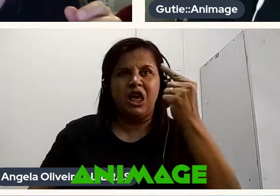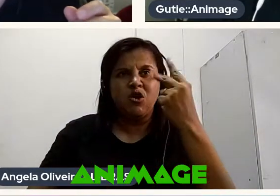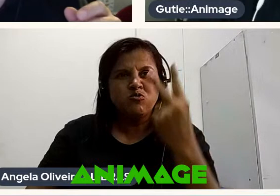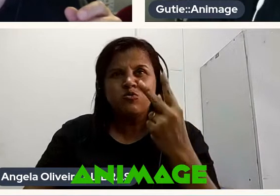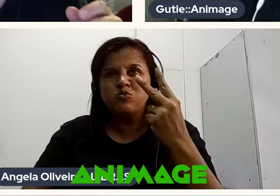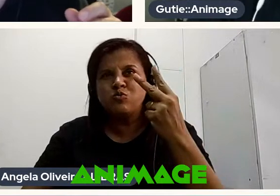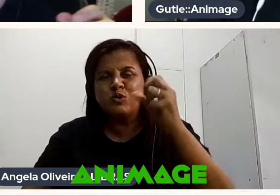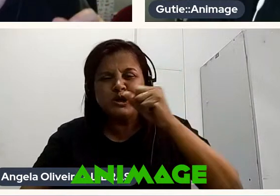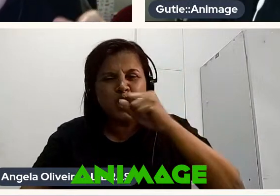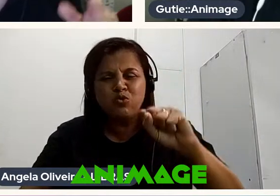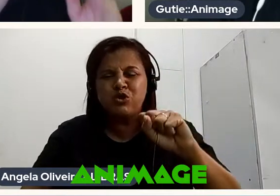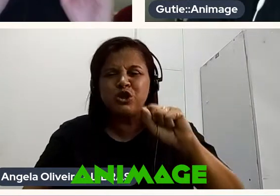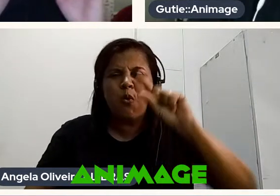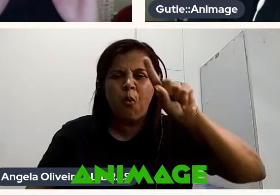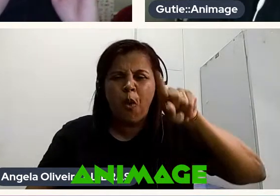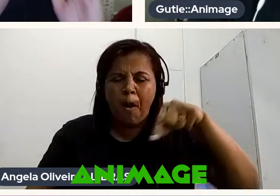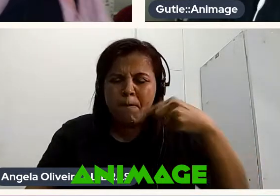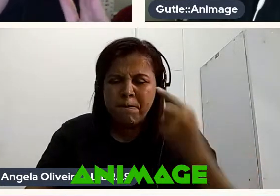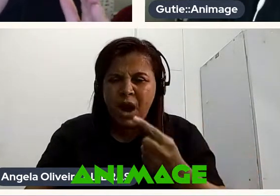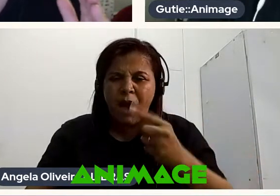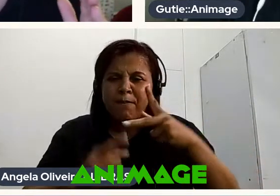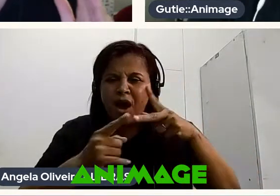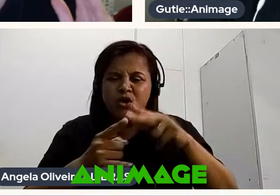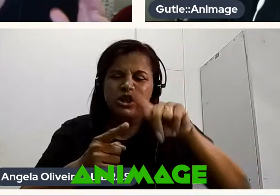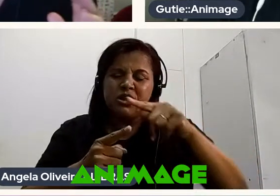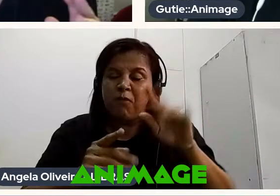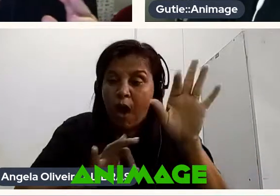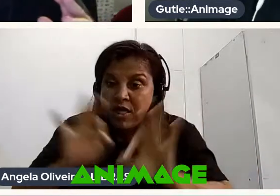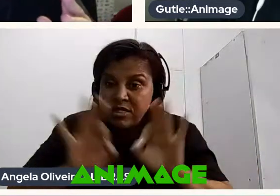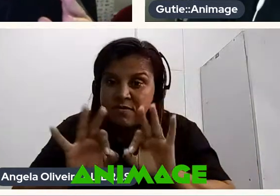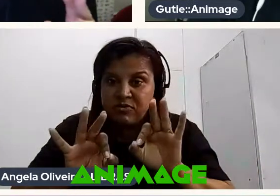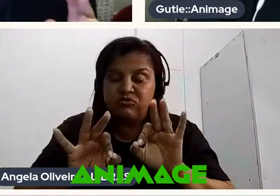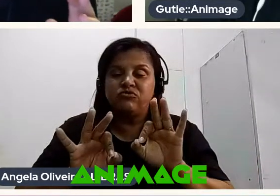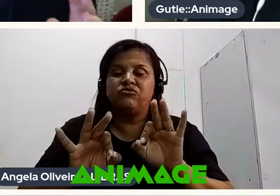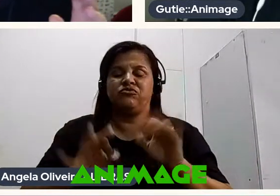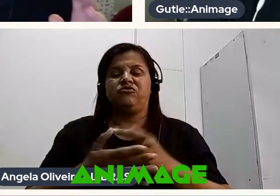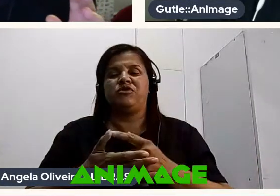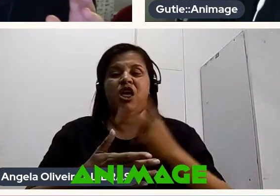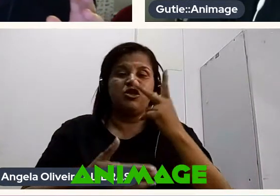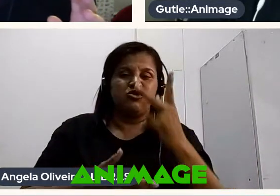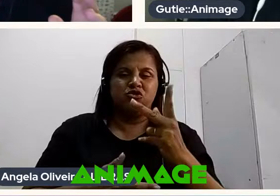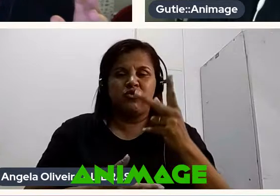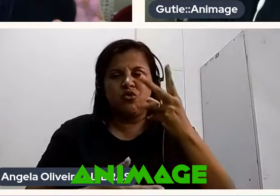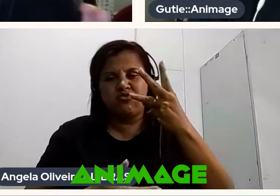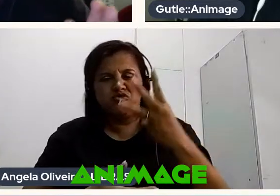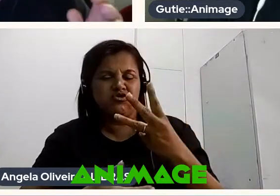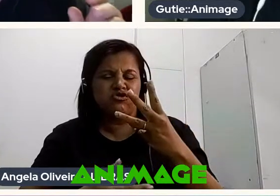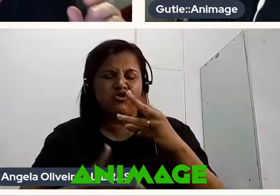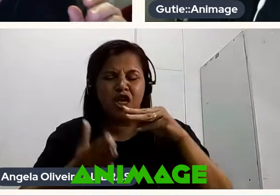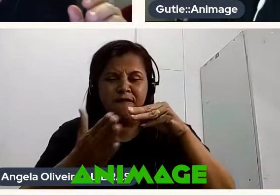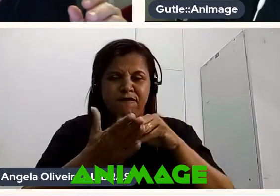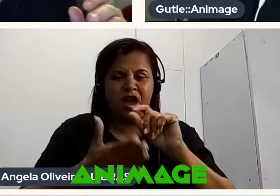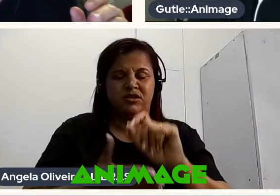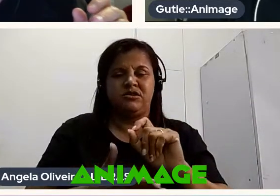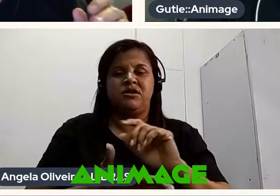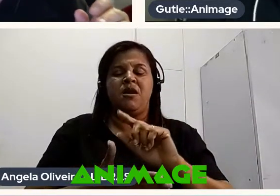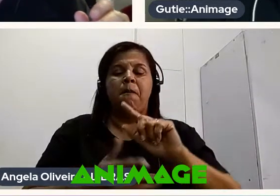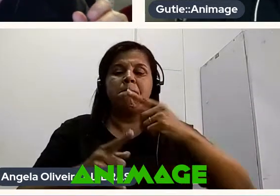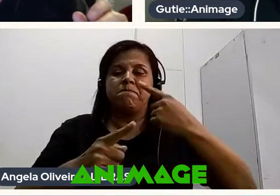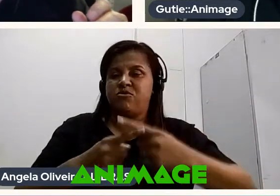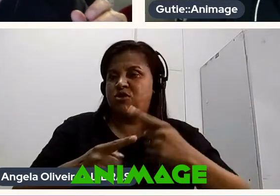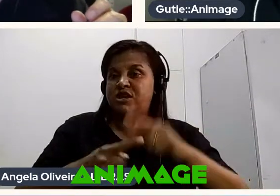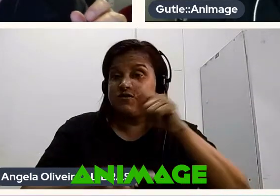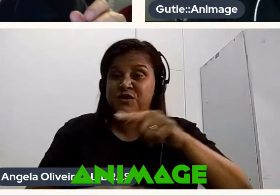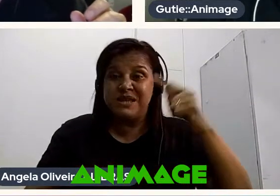cortar depois Sabe Se anima A coisa justa No máximo Você dá uns dois Três frames Assim Né Porque Se você